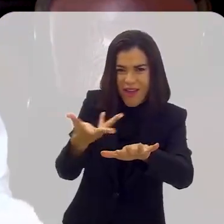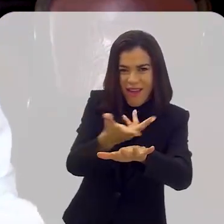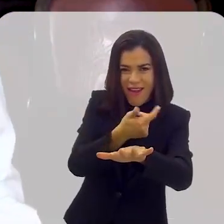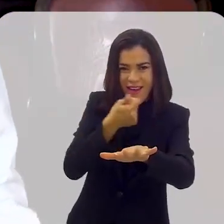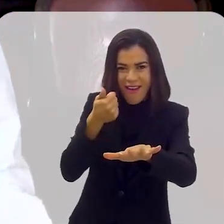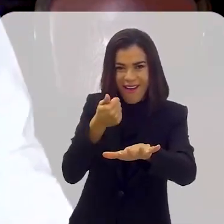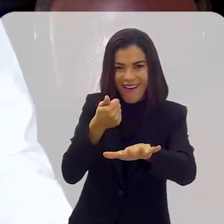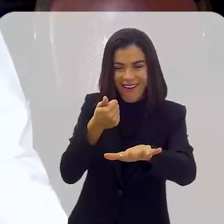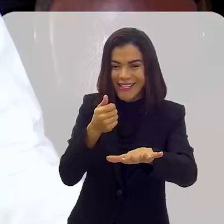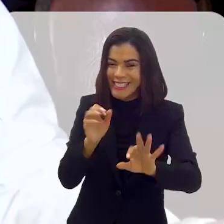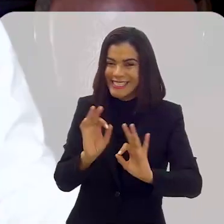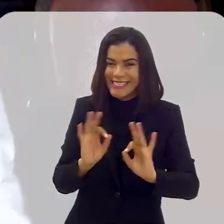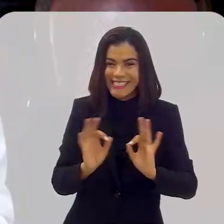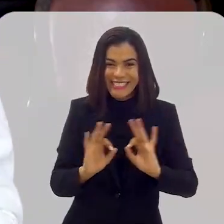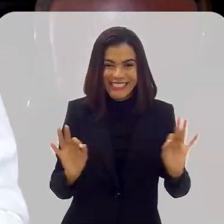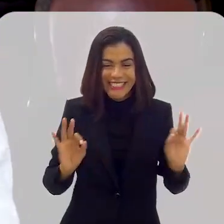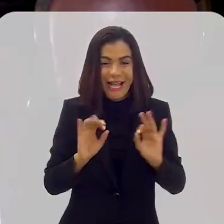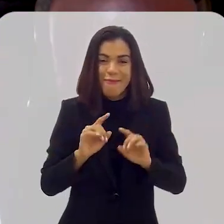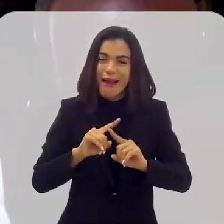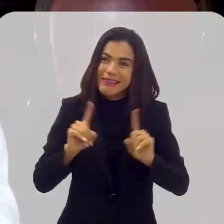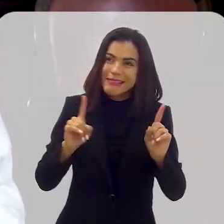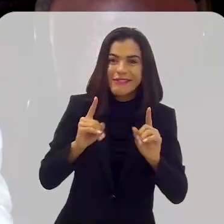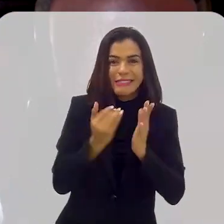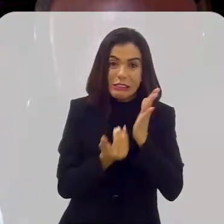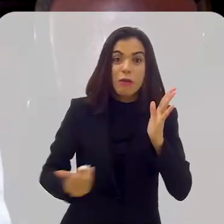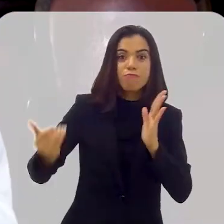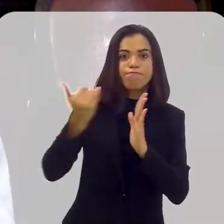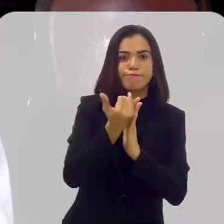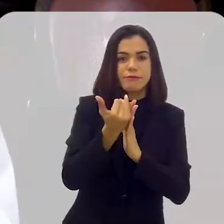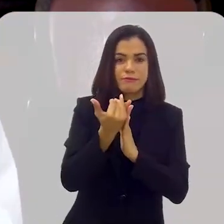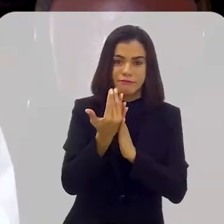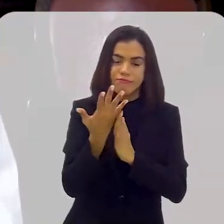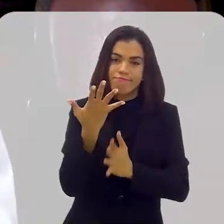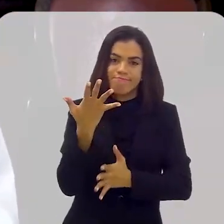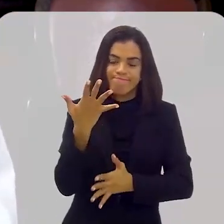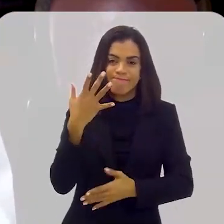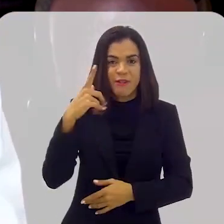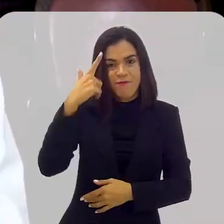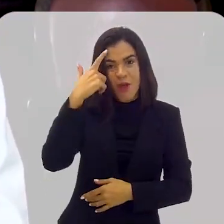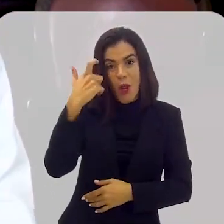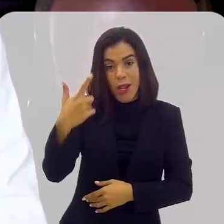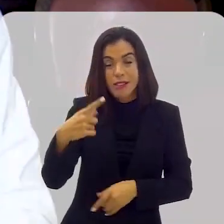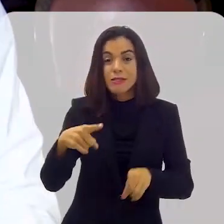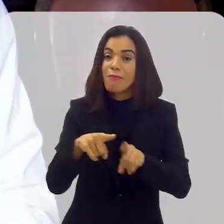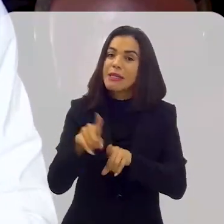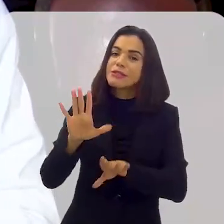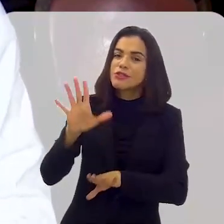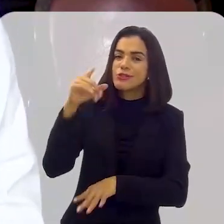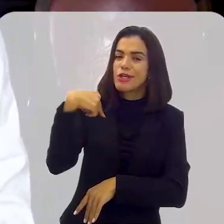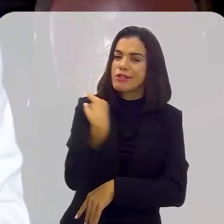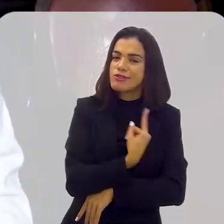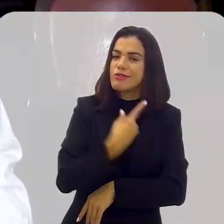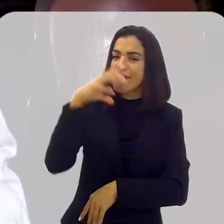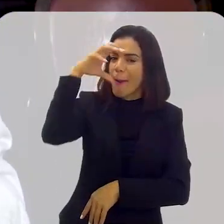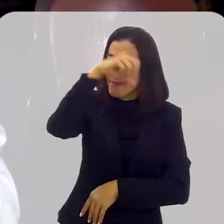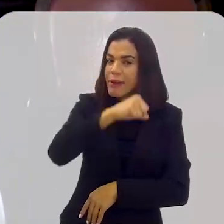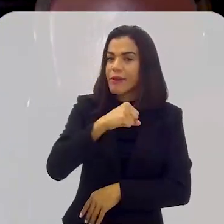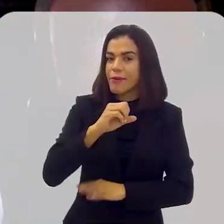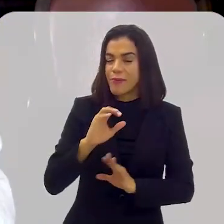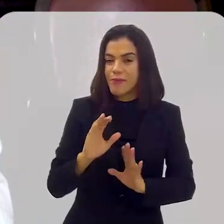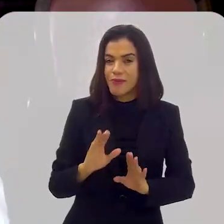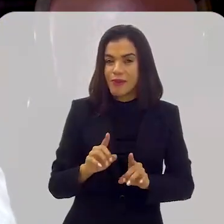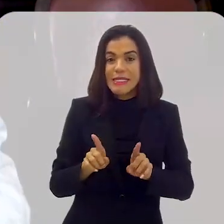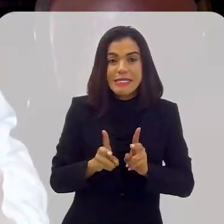de rosas. Então, pode ser que algumas vezes a gente tenha passado, e isso serve de conhecimento e aprendizado. E